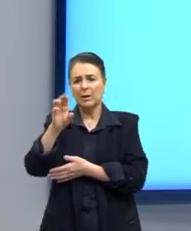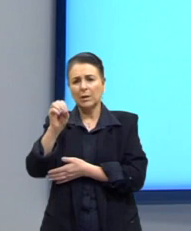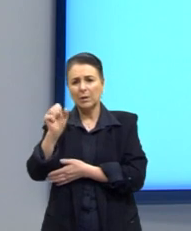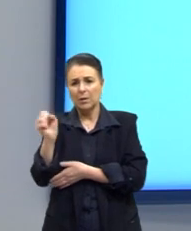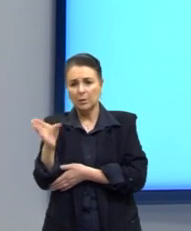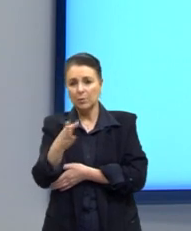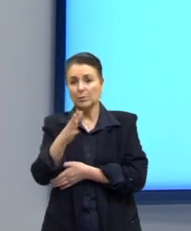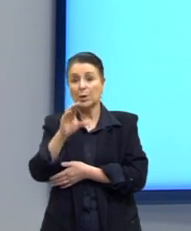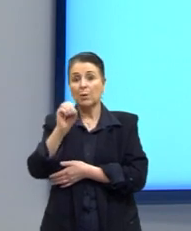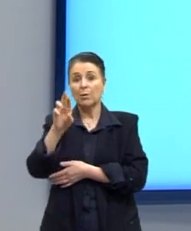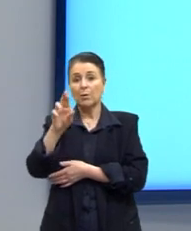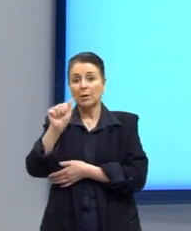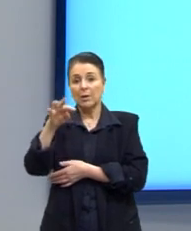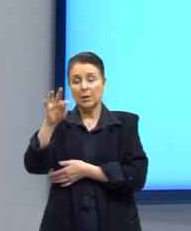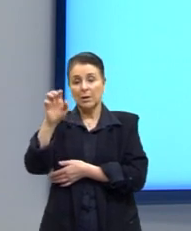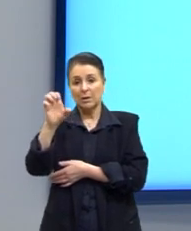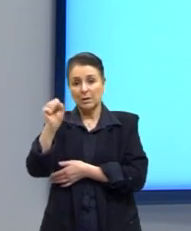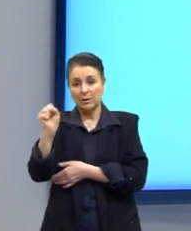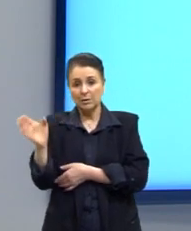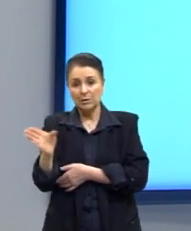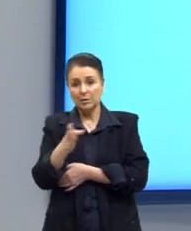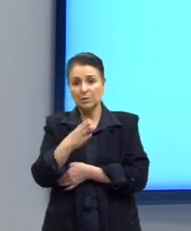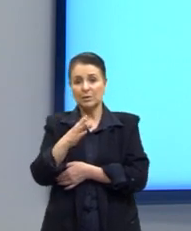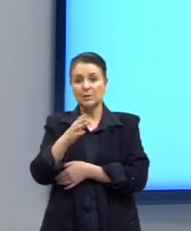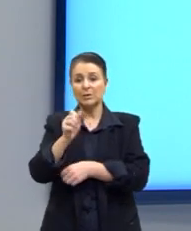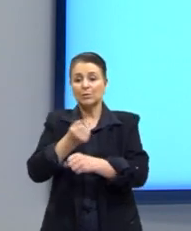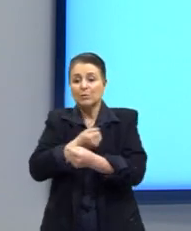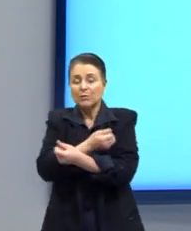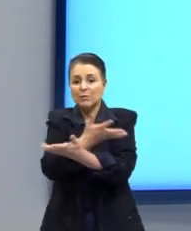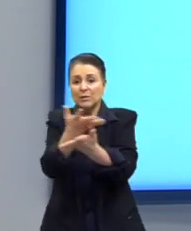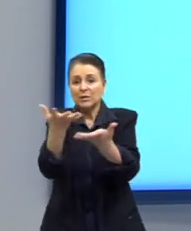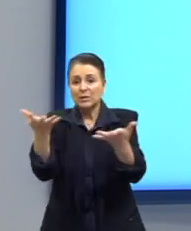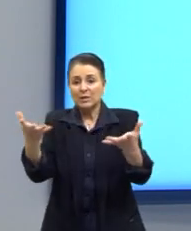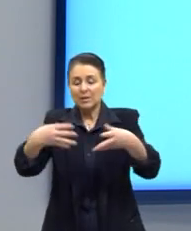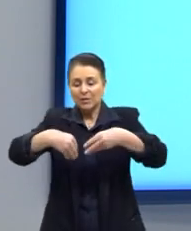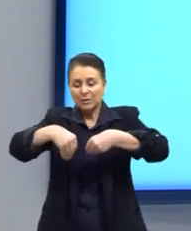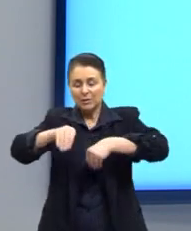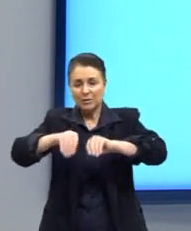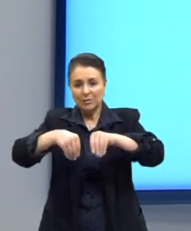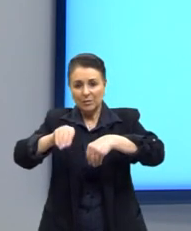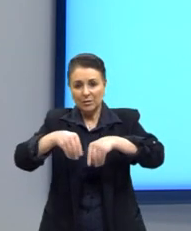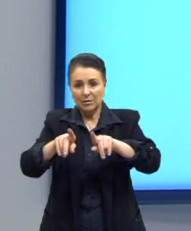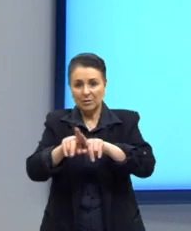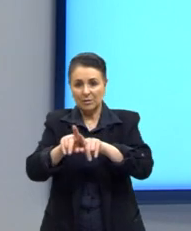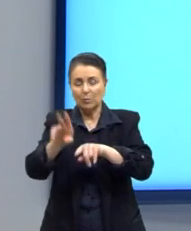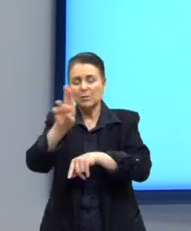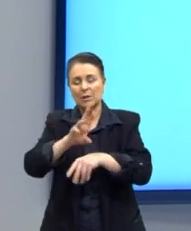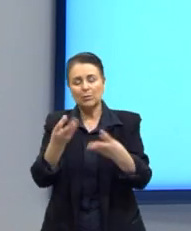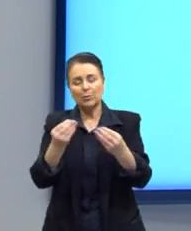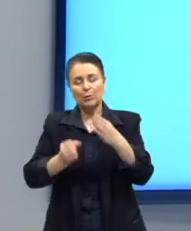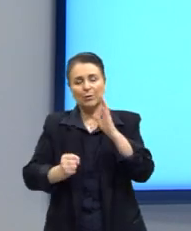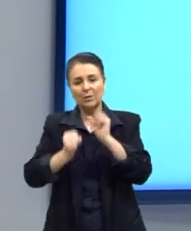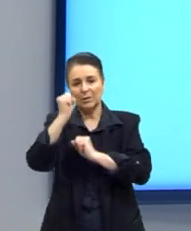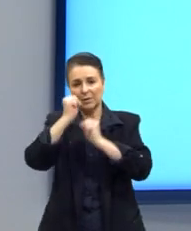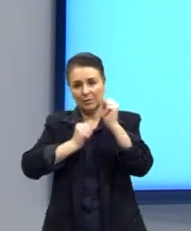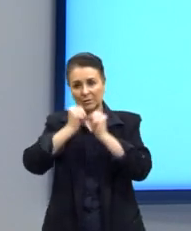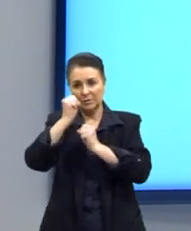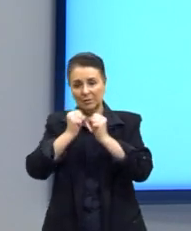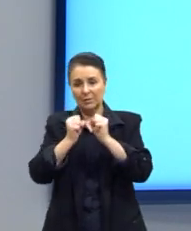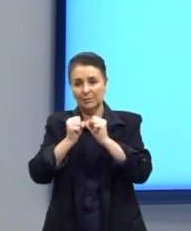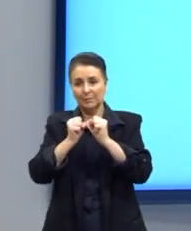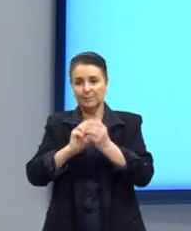fertilizantes, plásticos, enfim. São amplamente utilizadas aí na nossa indústria. E, por fim,